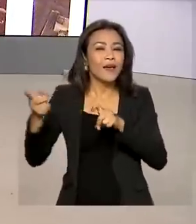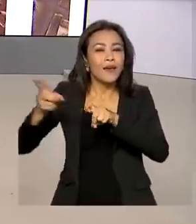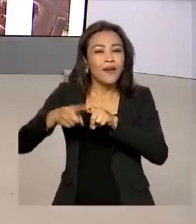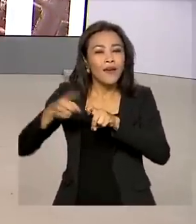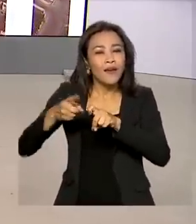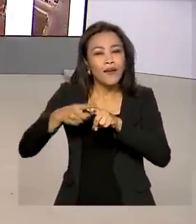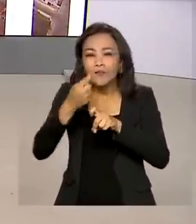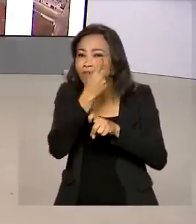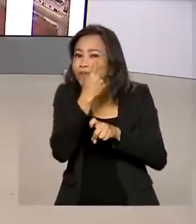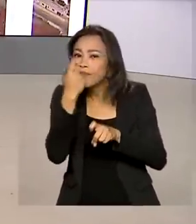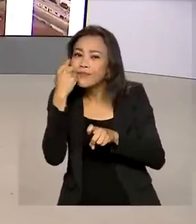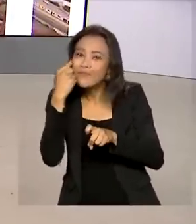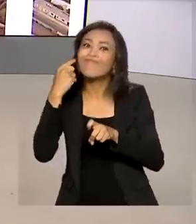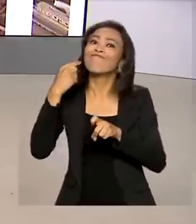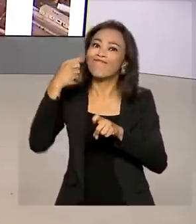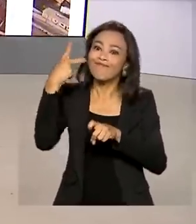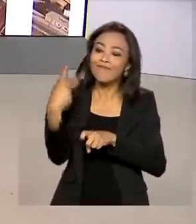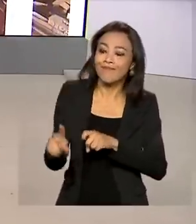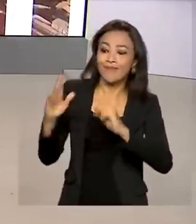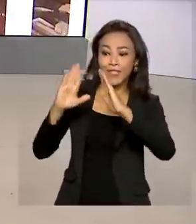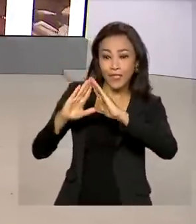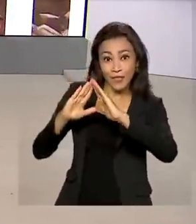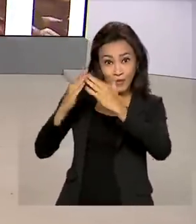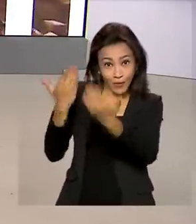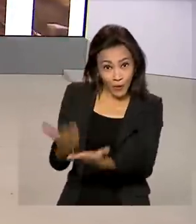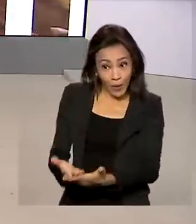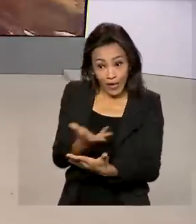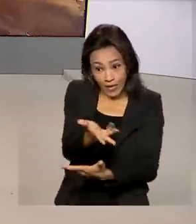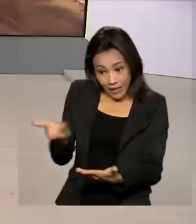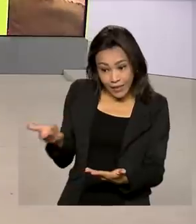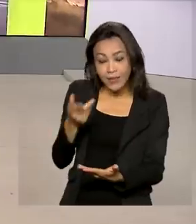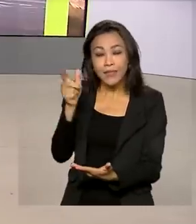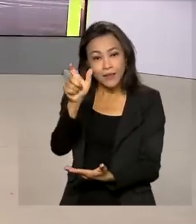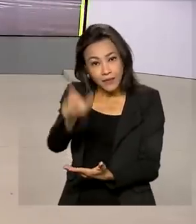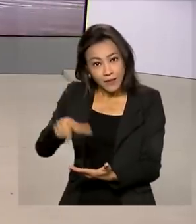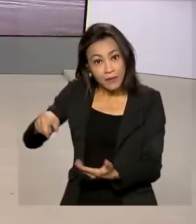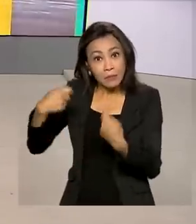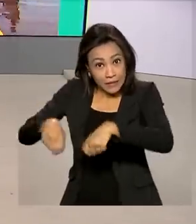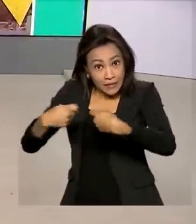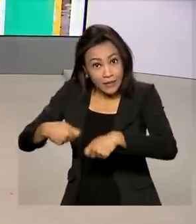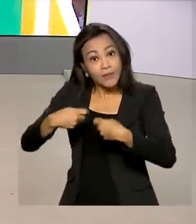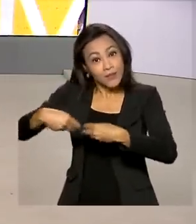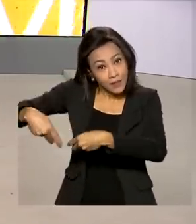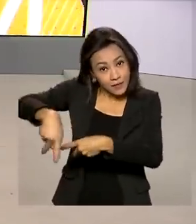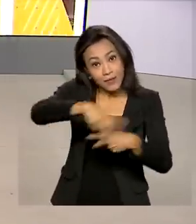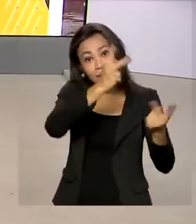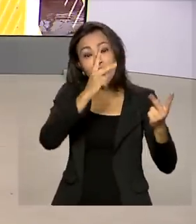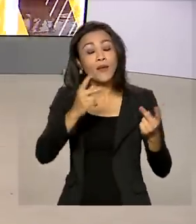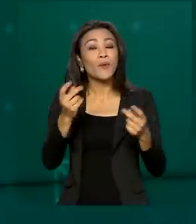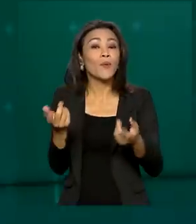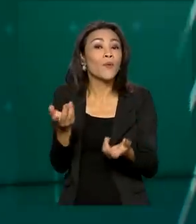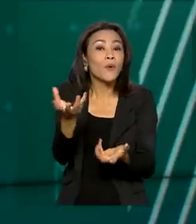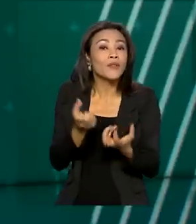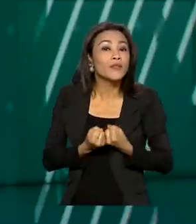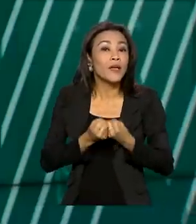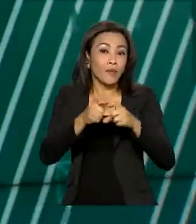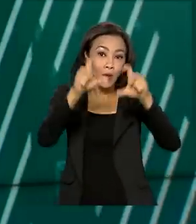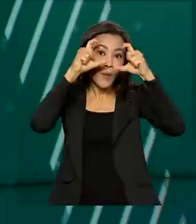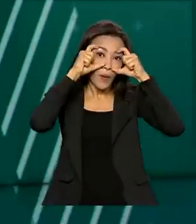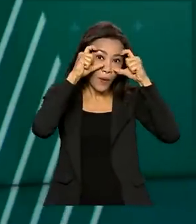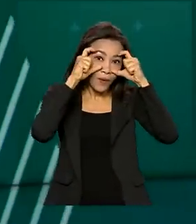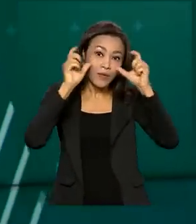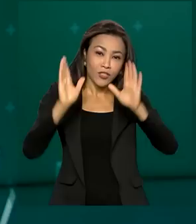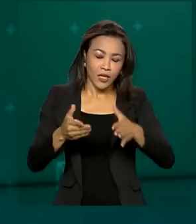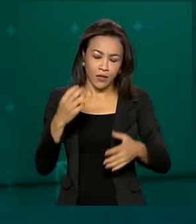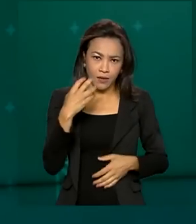graça na própria escola. Os estudantes que precisam saem da consulta com um óculos de grau feito na hora. Casos